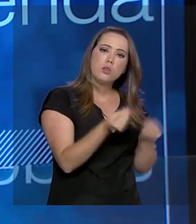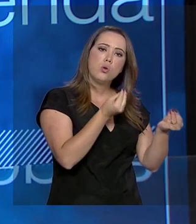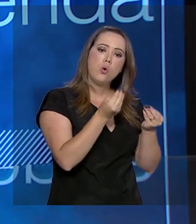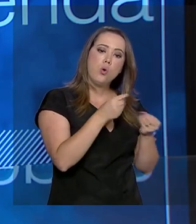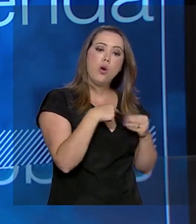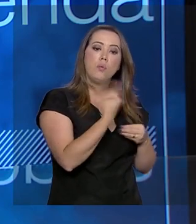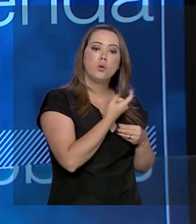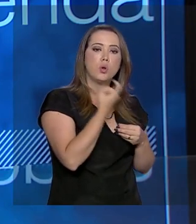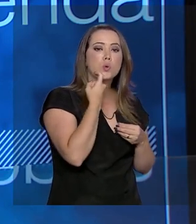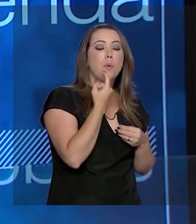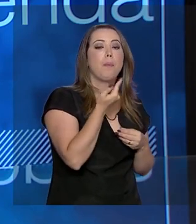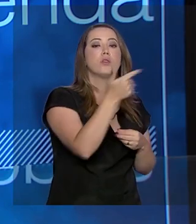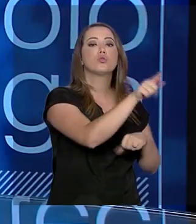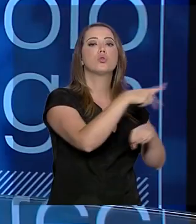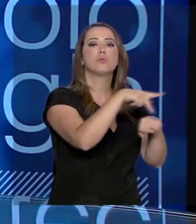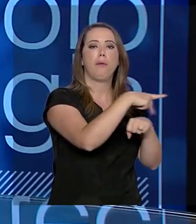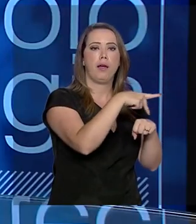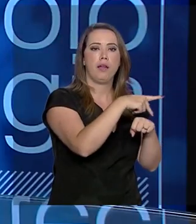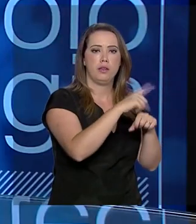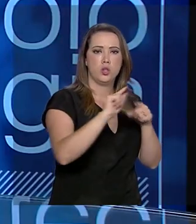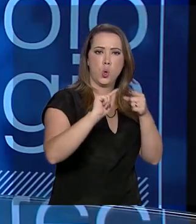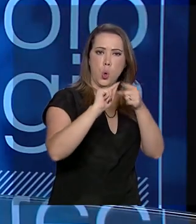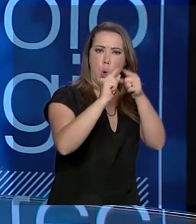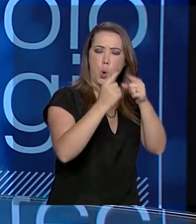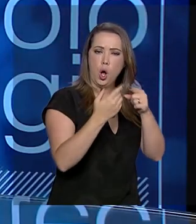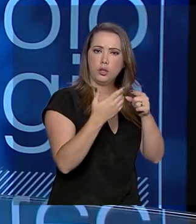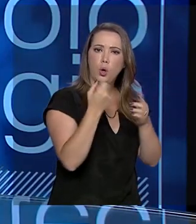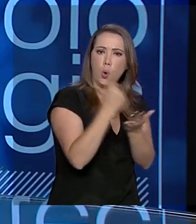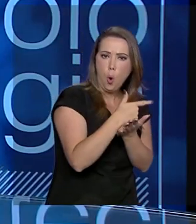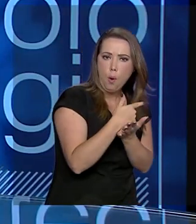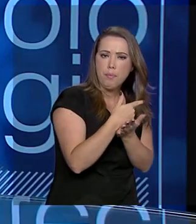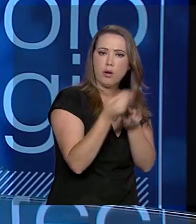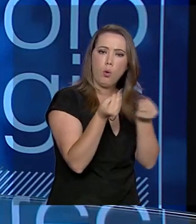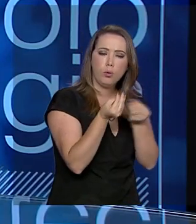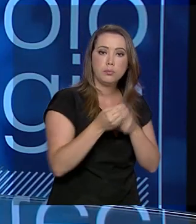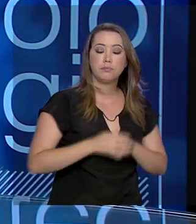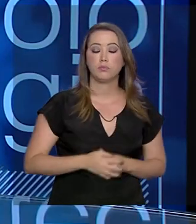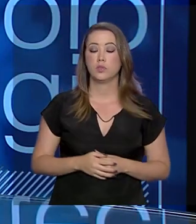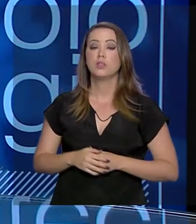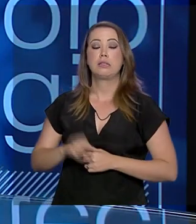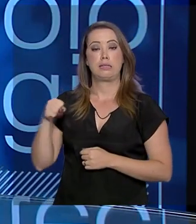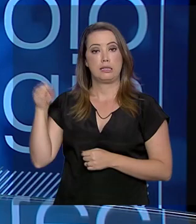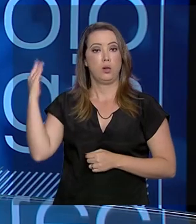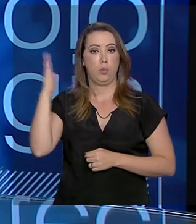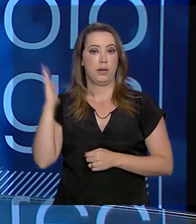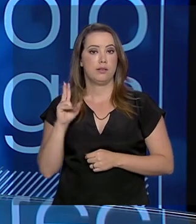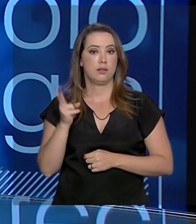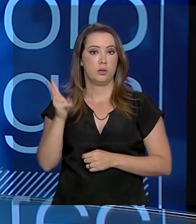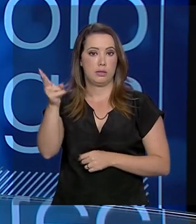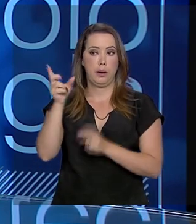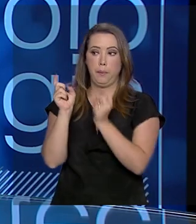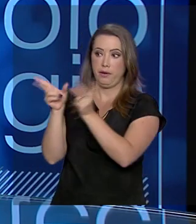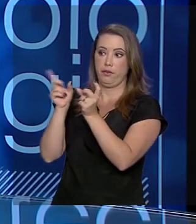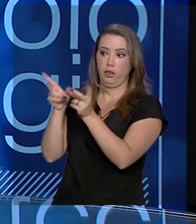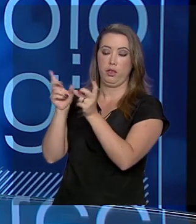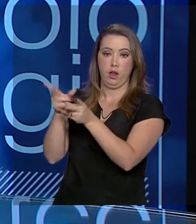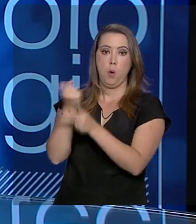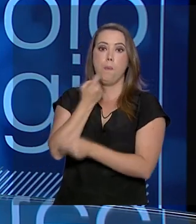do nosso pescado lá fora? Olha, o Brasil sempre foi um grande exportador de pescado. Apesar da nossa produção não ser tão alta,